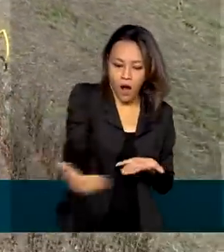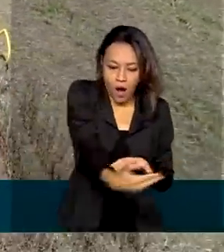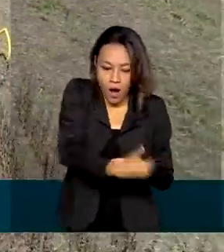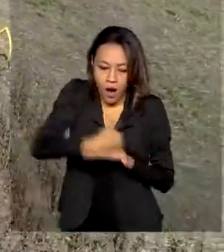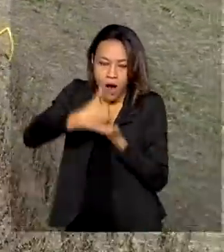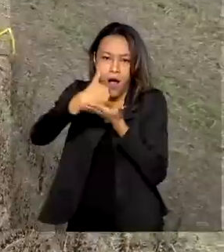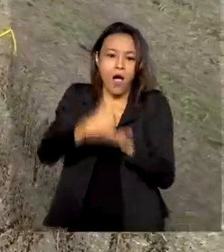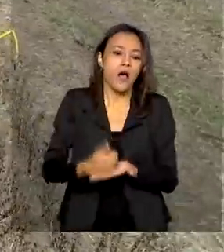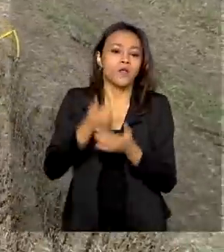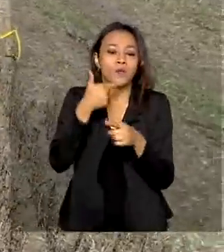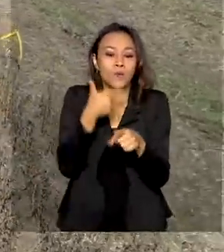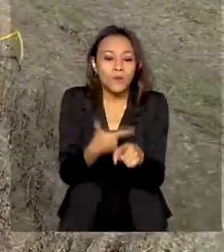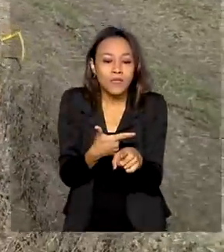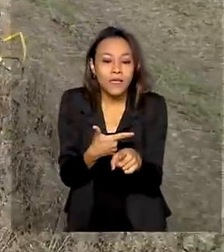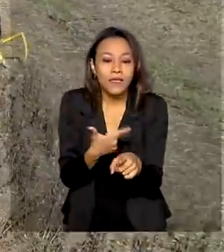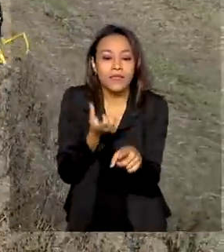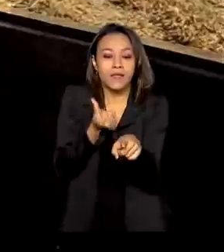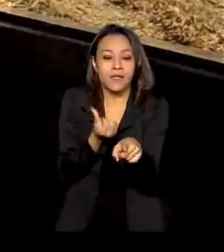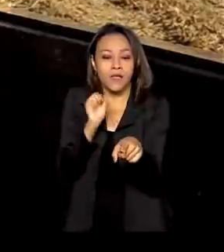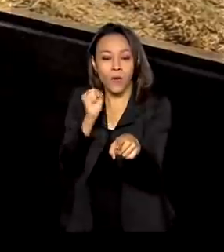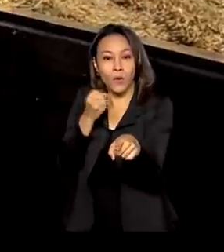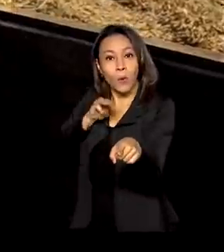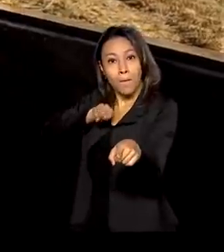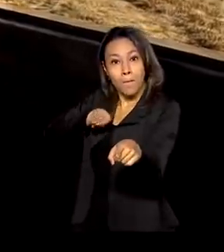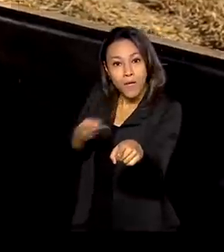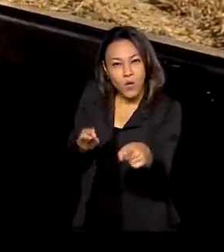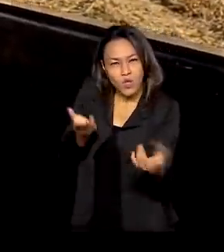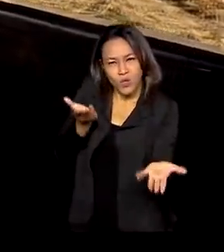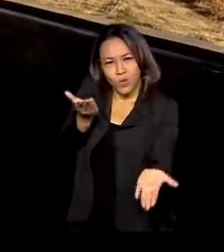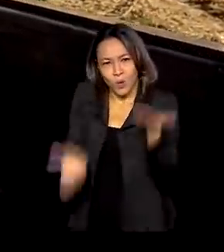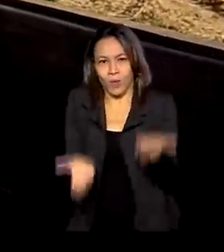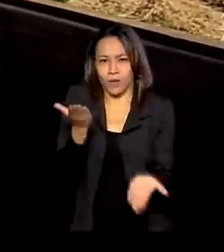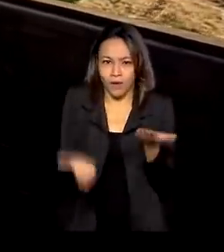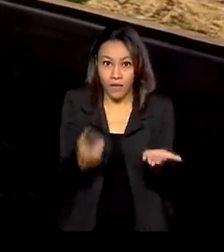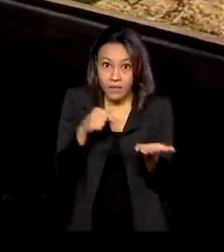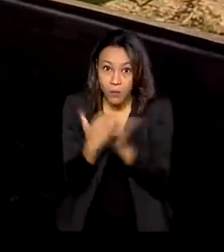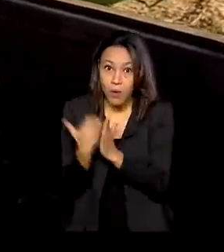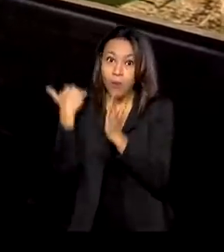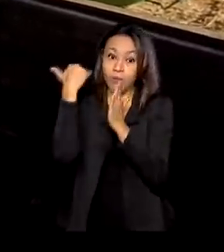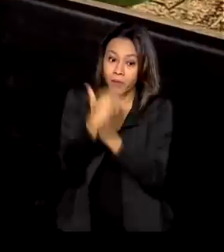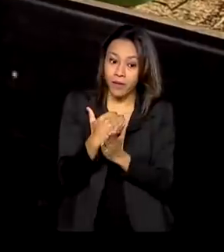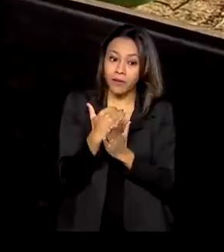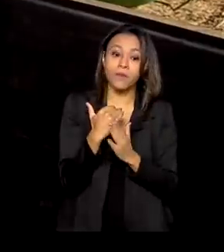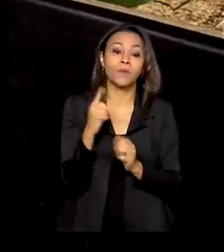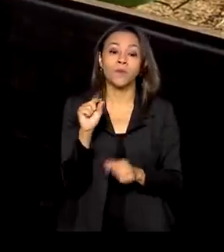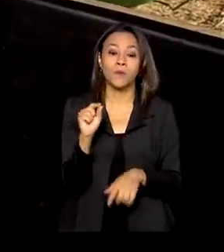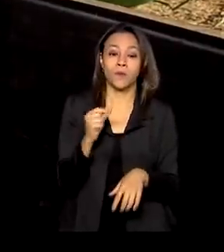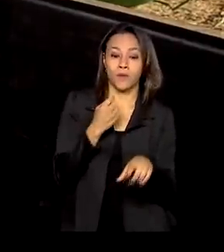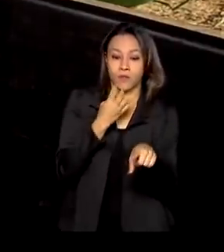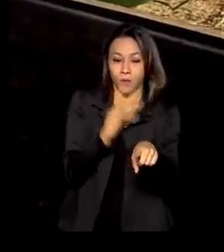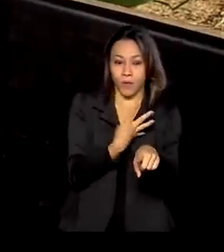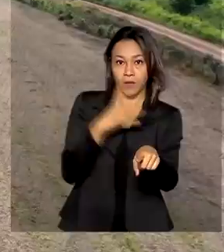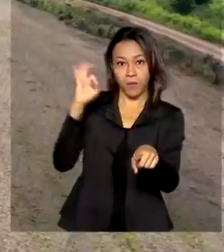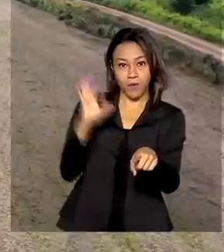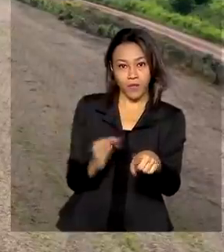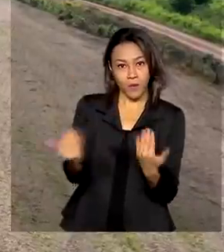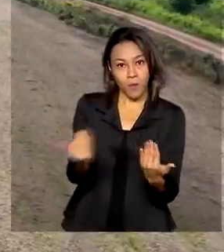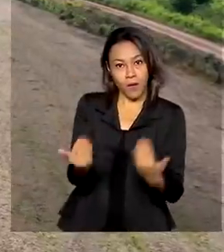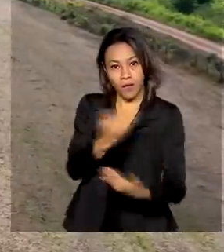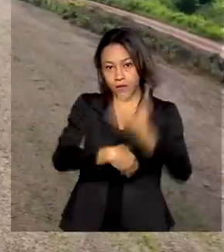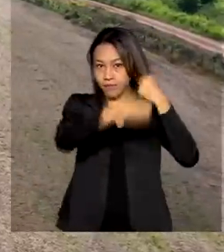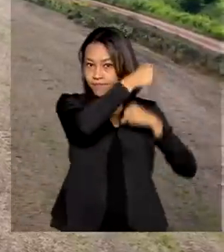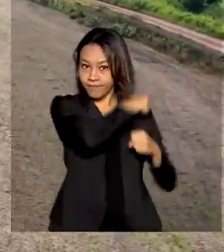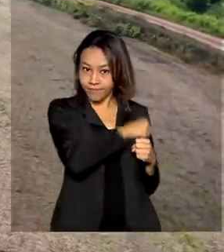268 milhões de toneladas, um aumento de 4% em relação à anterior.